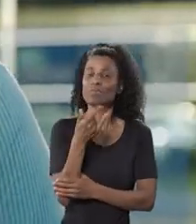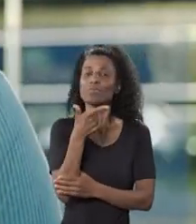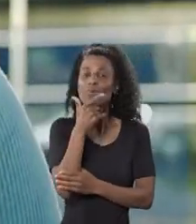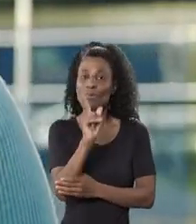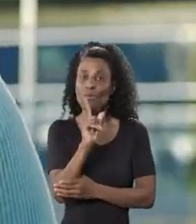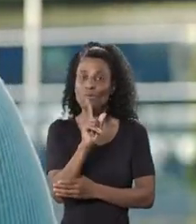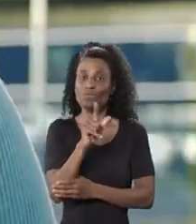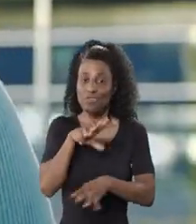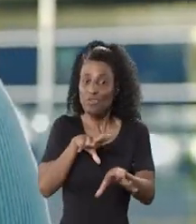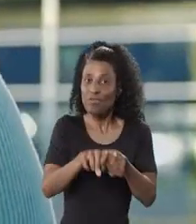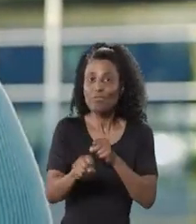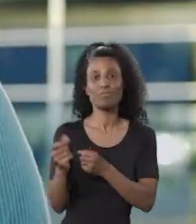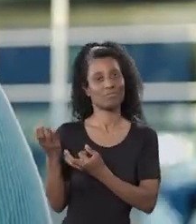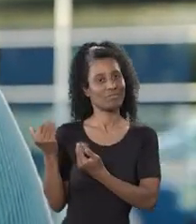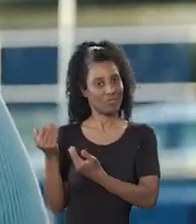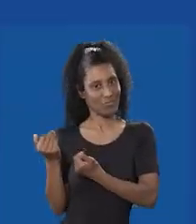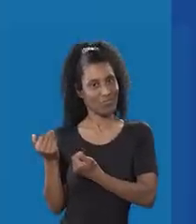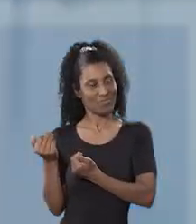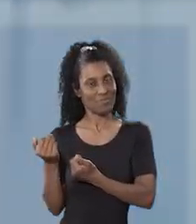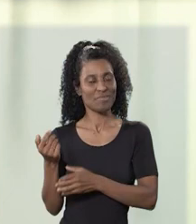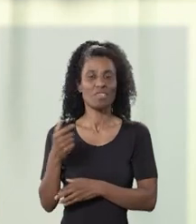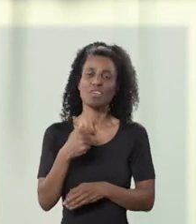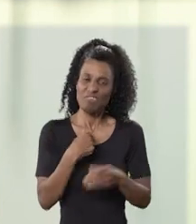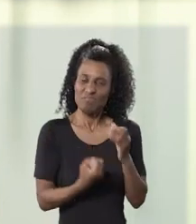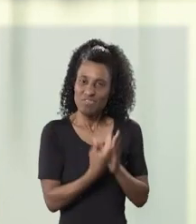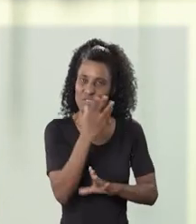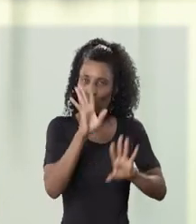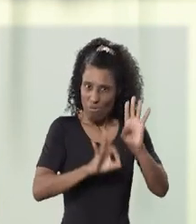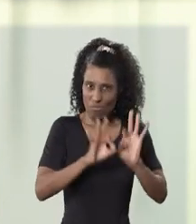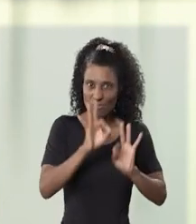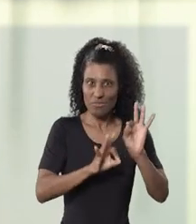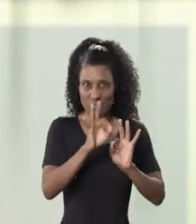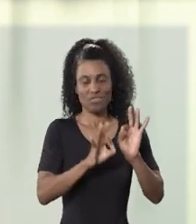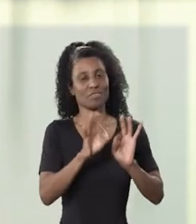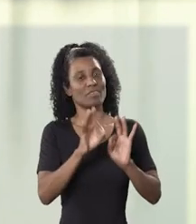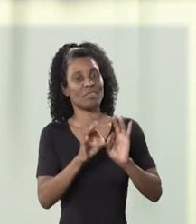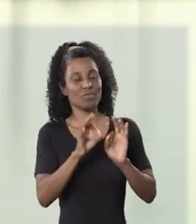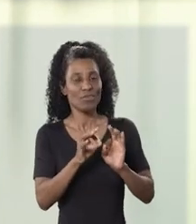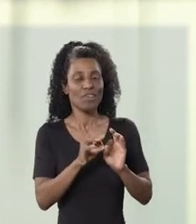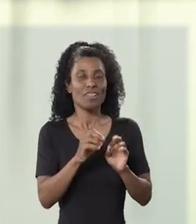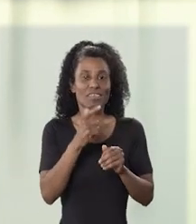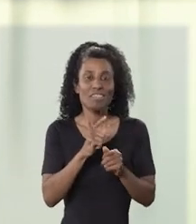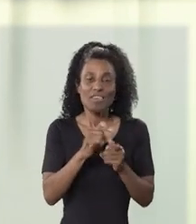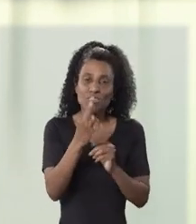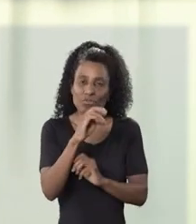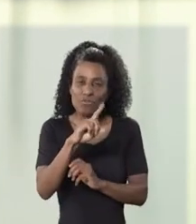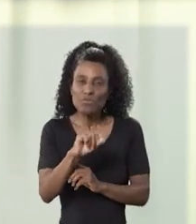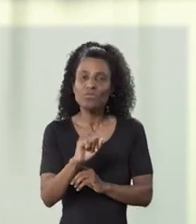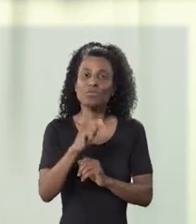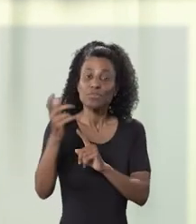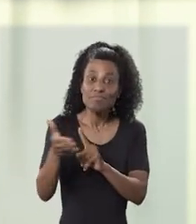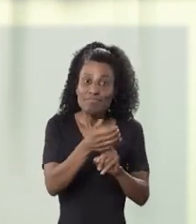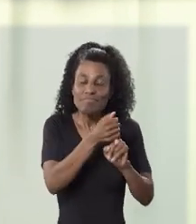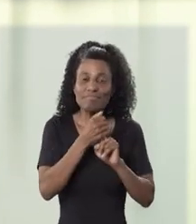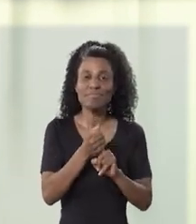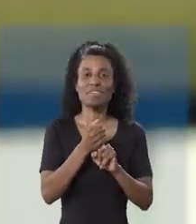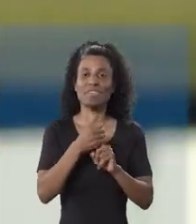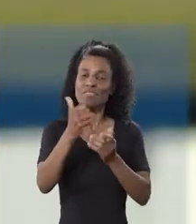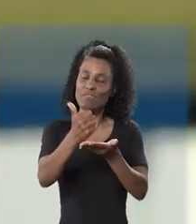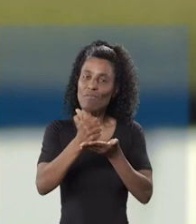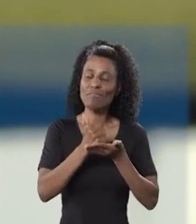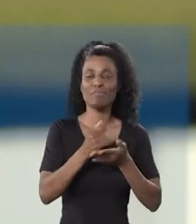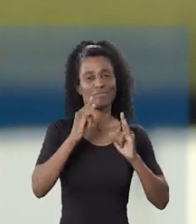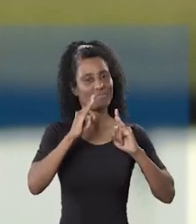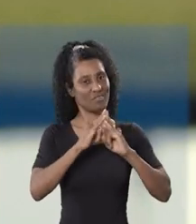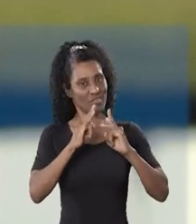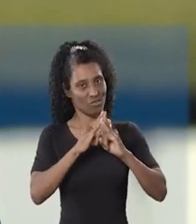conseguir profissionalizar essa geração. Fui autora do projeto que permite a criação dos chamados fundos patrimoniais de